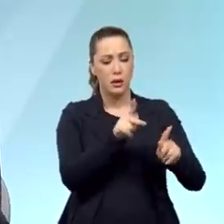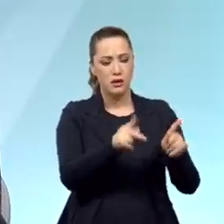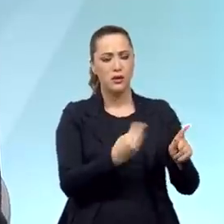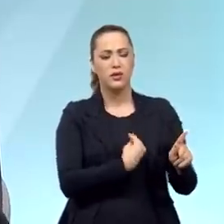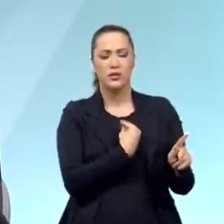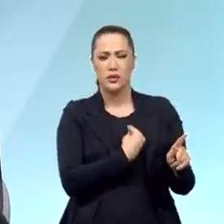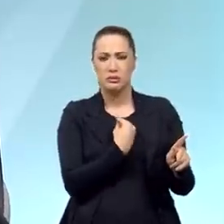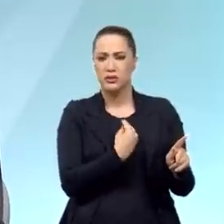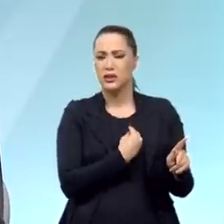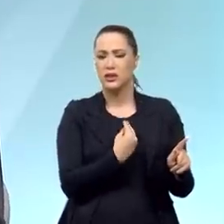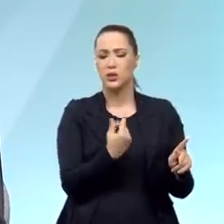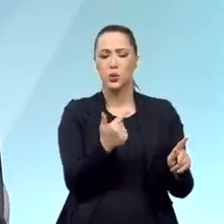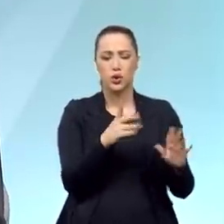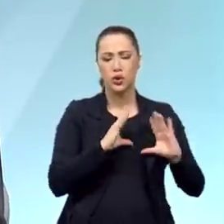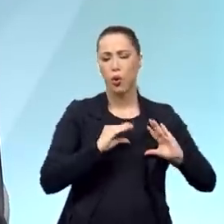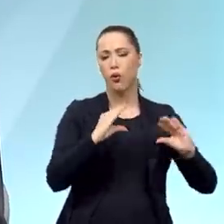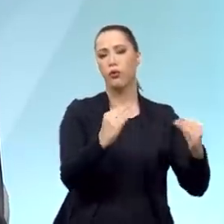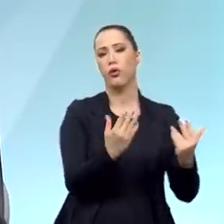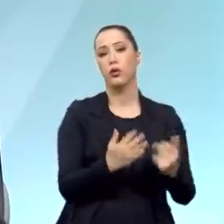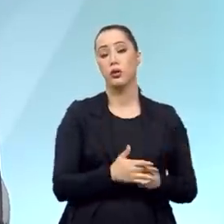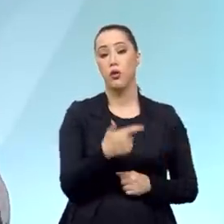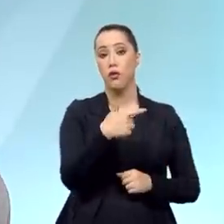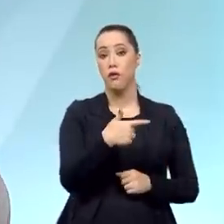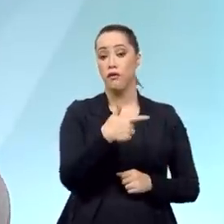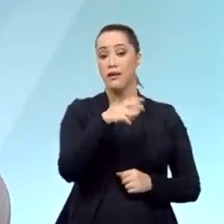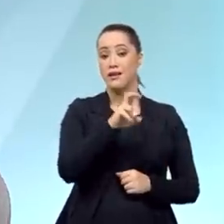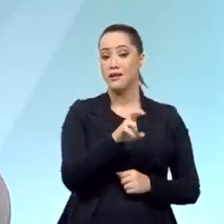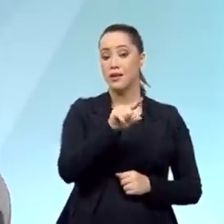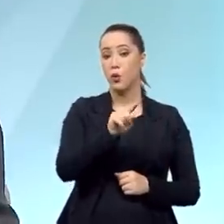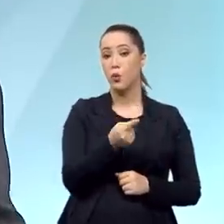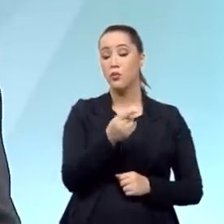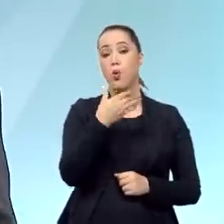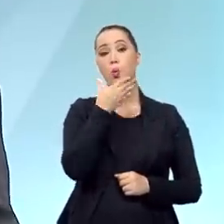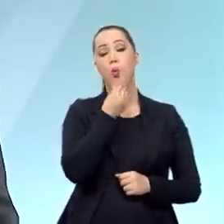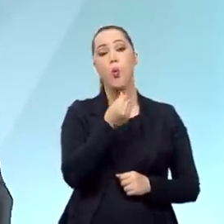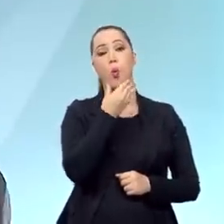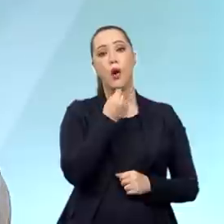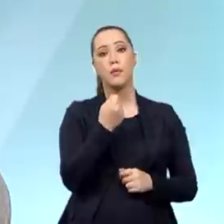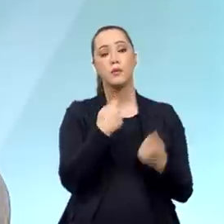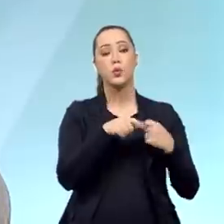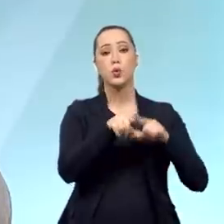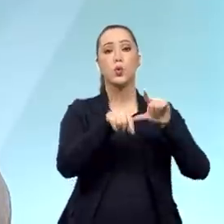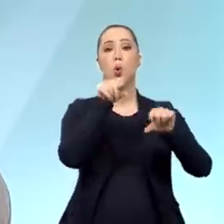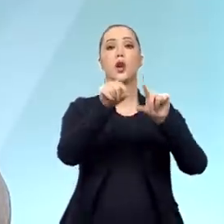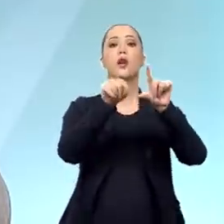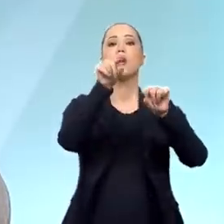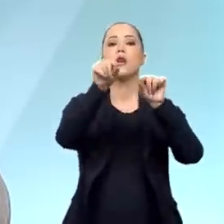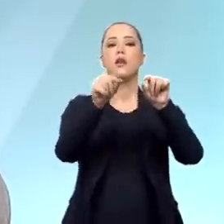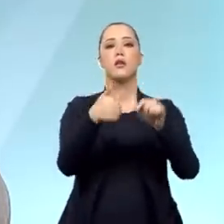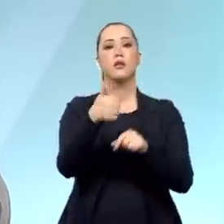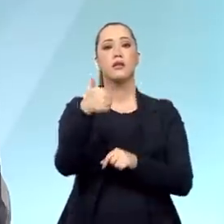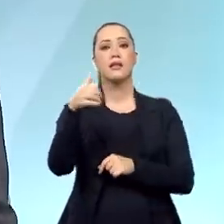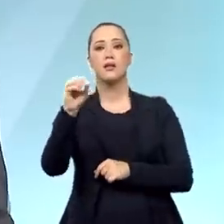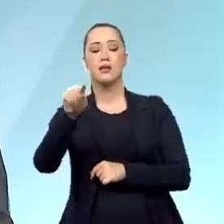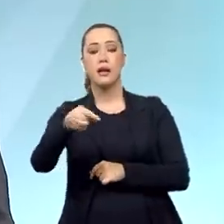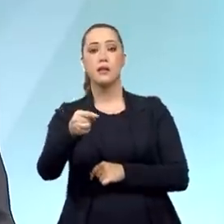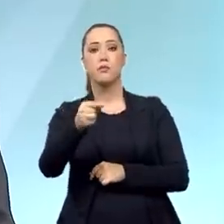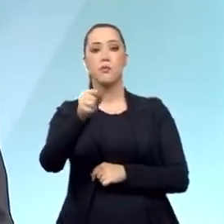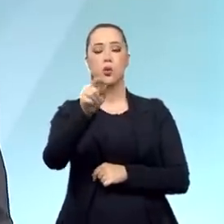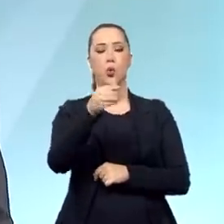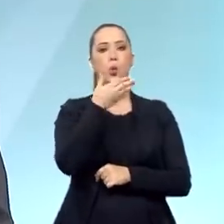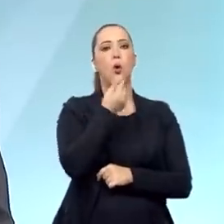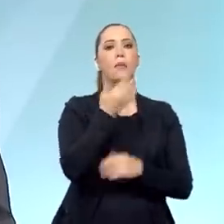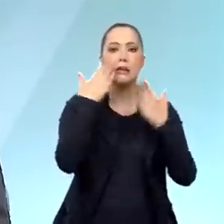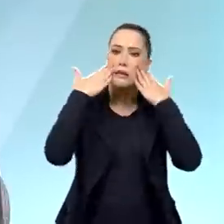a mobilização de 25 mil homens, ela ocorreu depois de um processo seletivo em que se considerou 110 mil que se apresentaram.